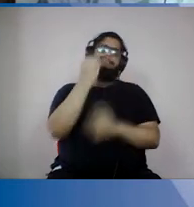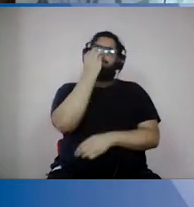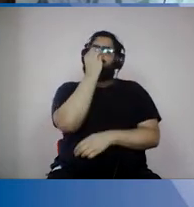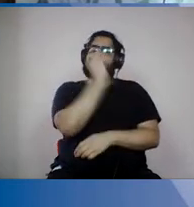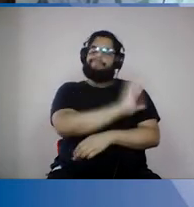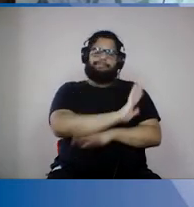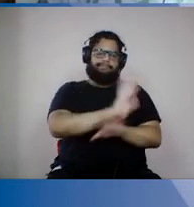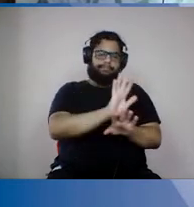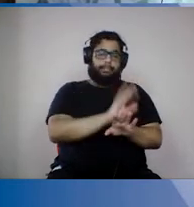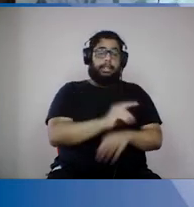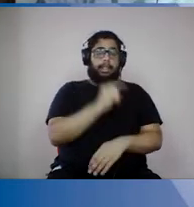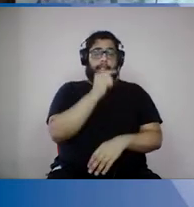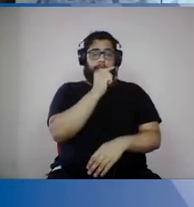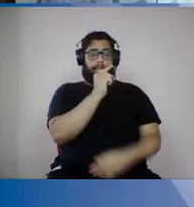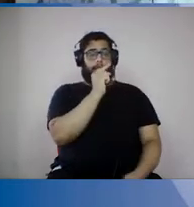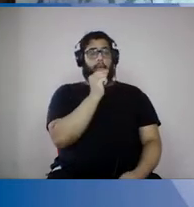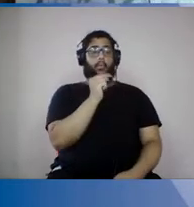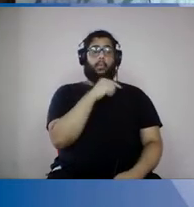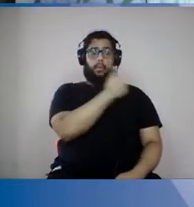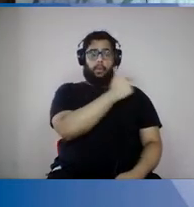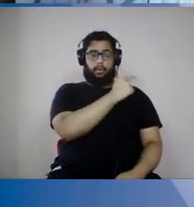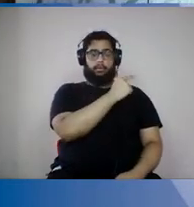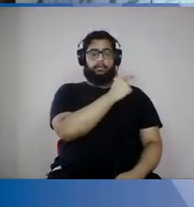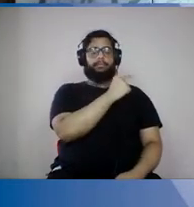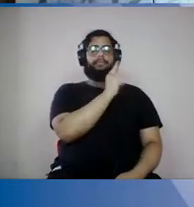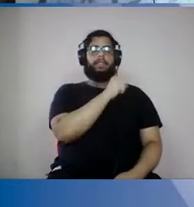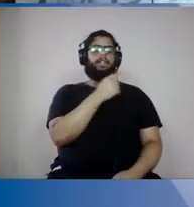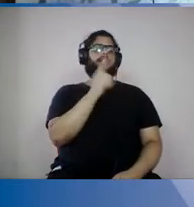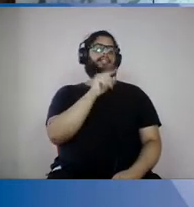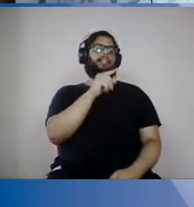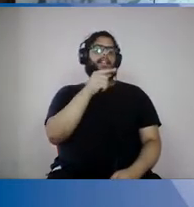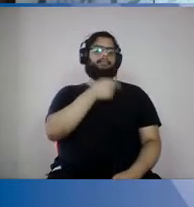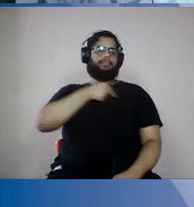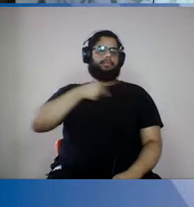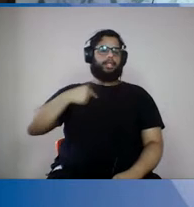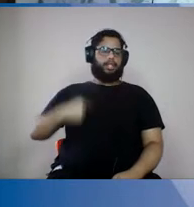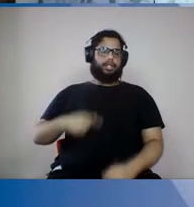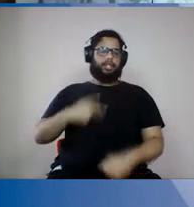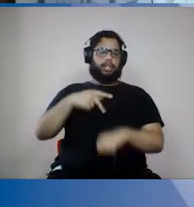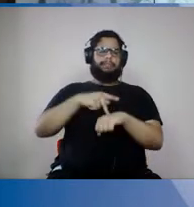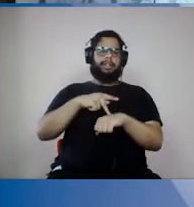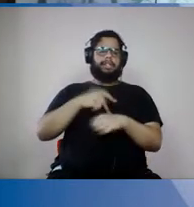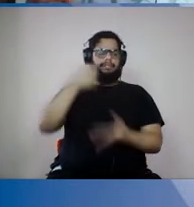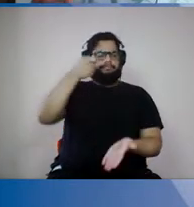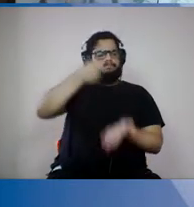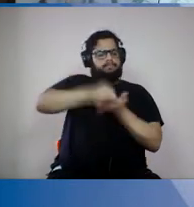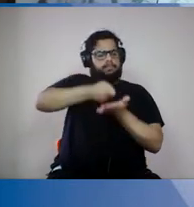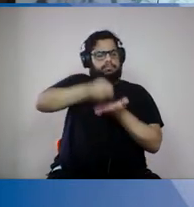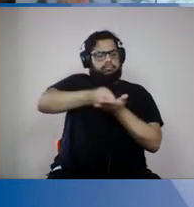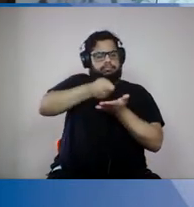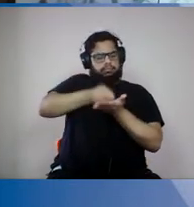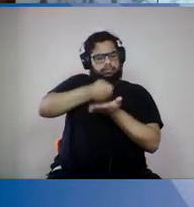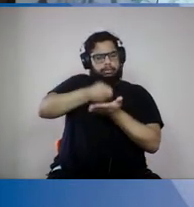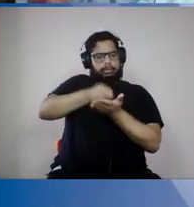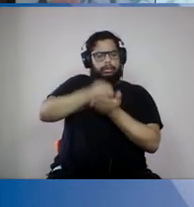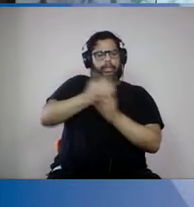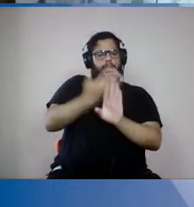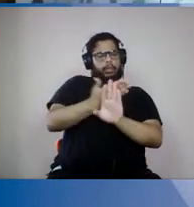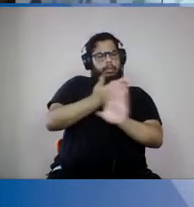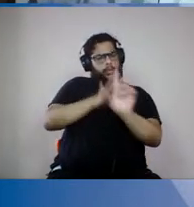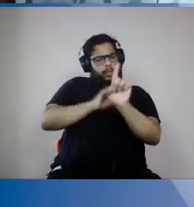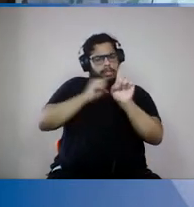Aqui eu tenho a curva de mortes da China, que agiu de uma maneira extremamente dura em relação à estratégia de isolamento,